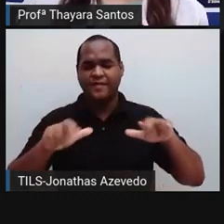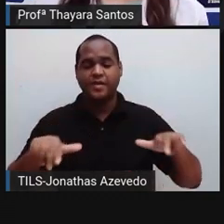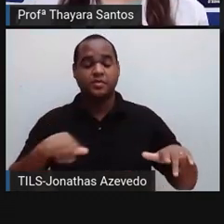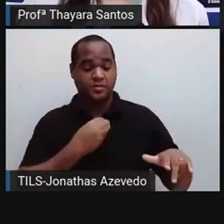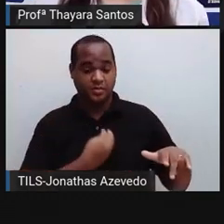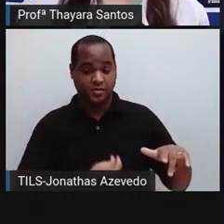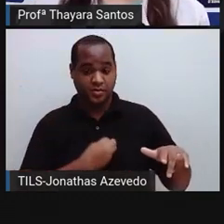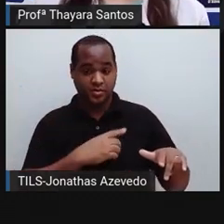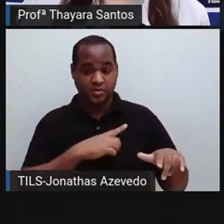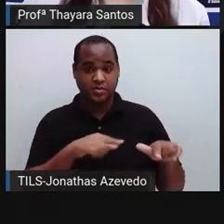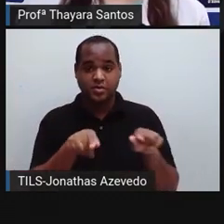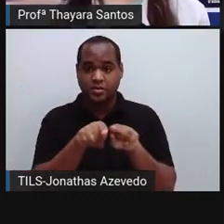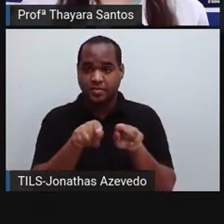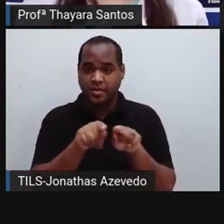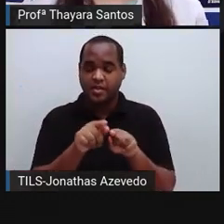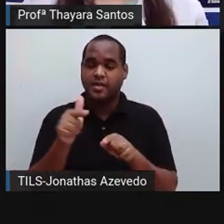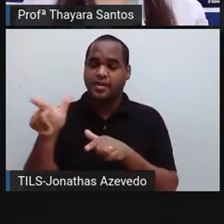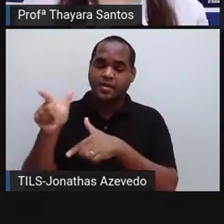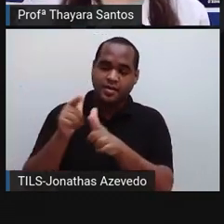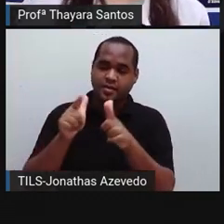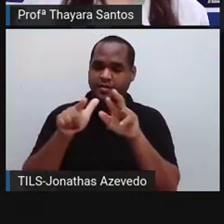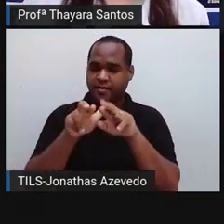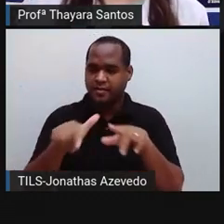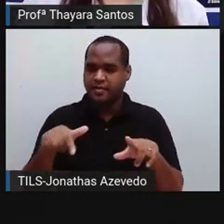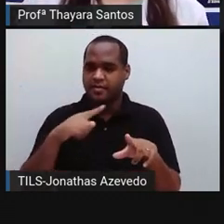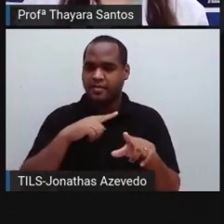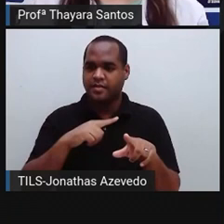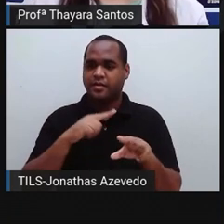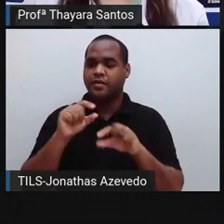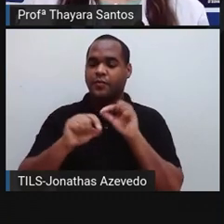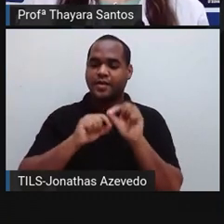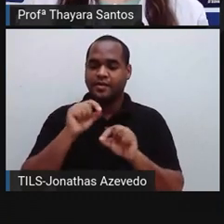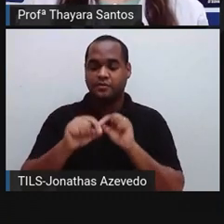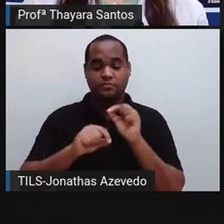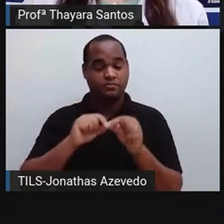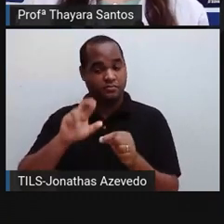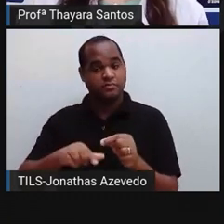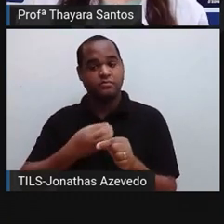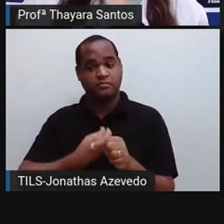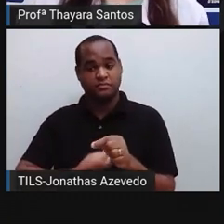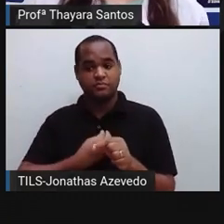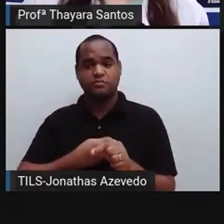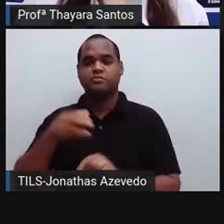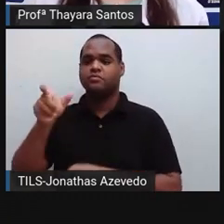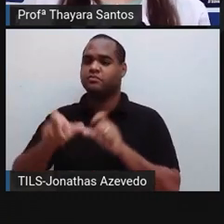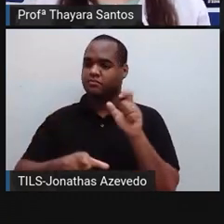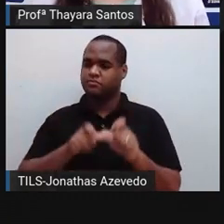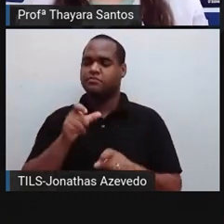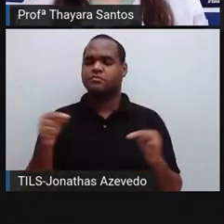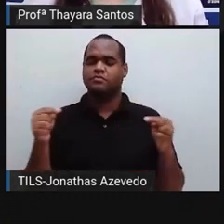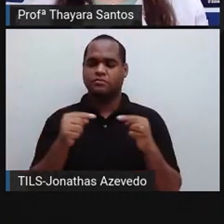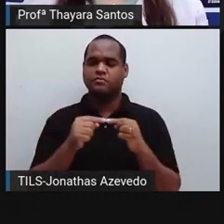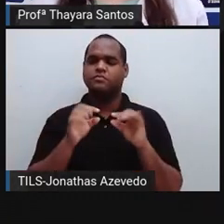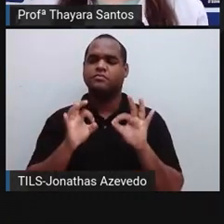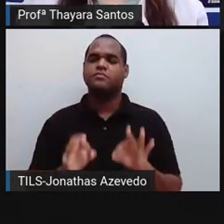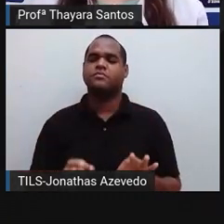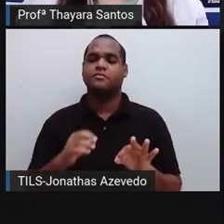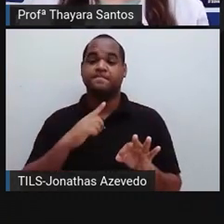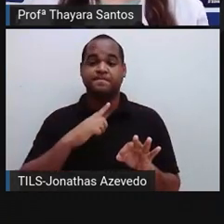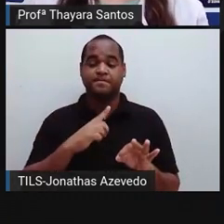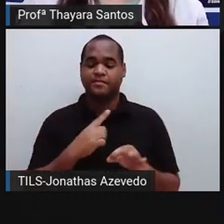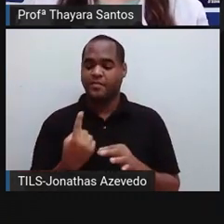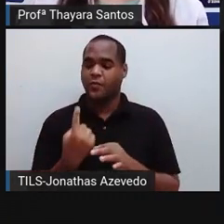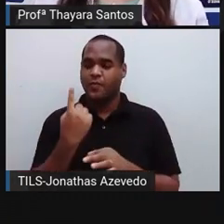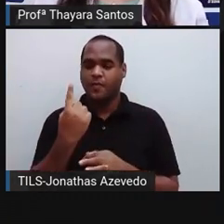de alguma reação que eles fazem a partir dos nutrientes desses seres vivos. E mesmo elas sendo unicelulares, às vezes elas